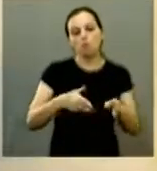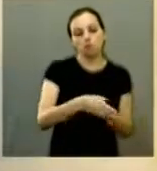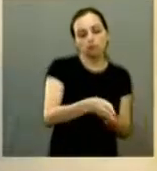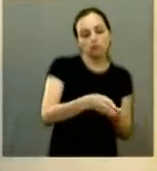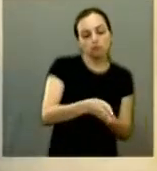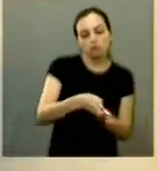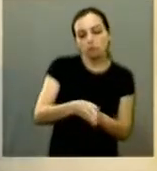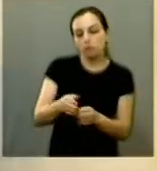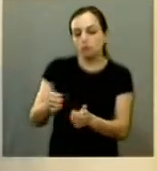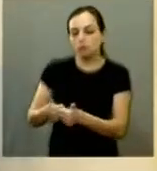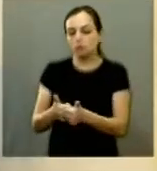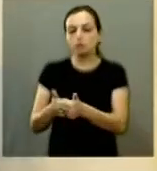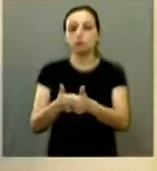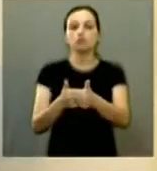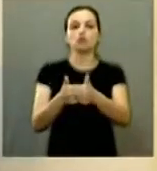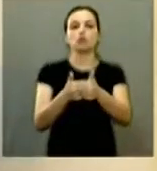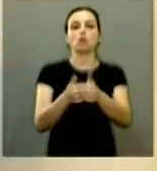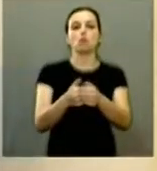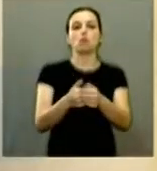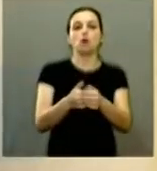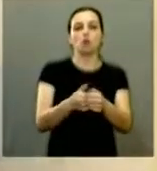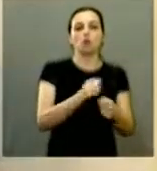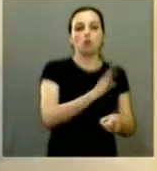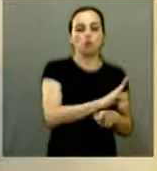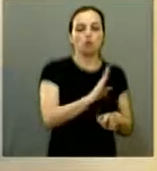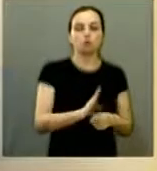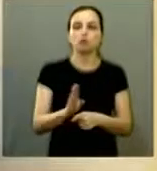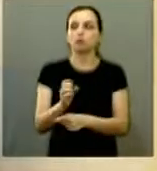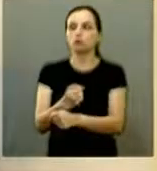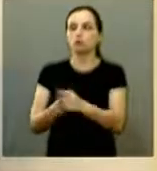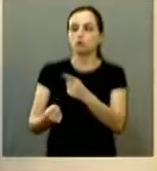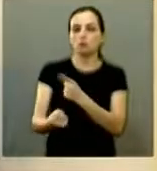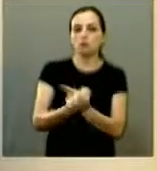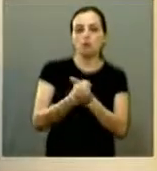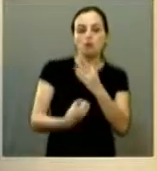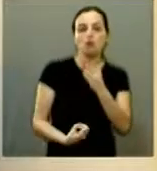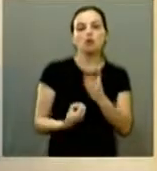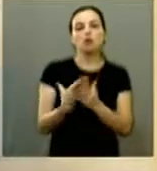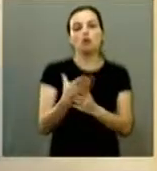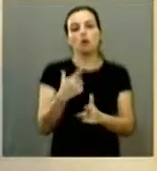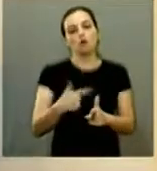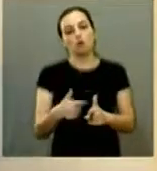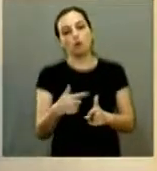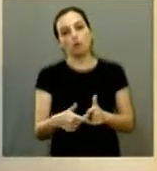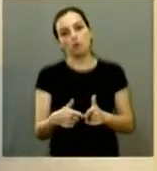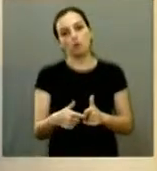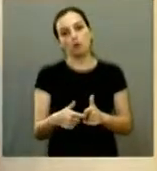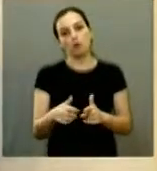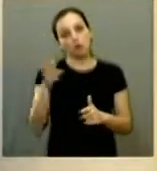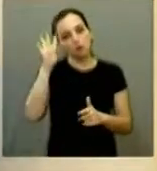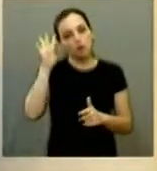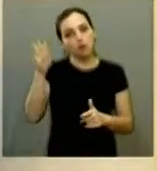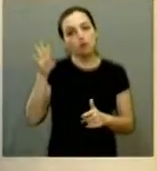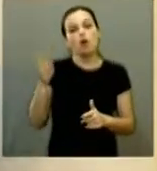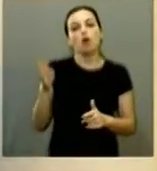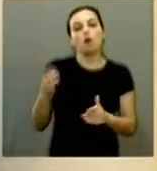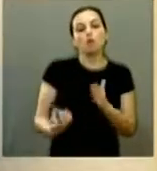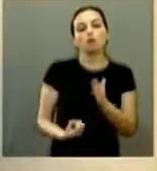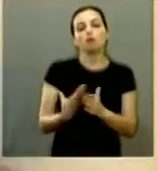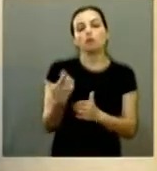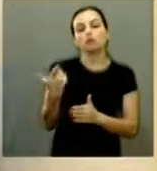acompanhamento com assistente social a gente vai criar um problema mais e não se resolve um problema criando outro